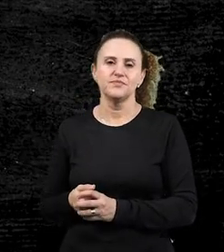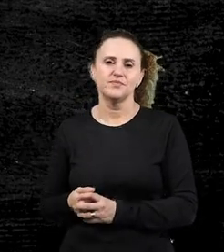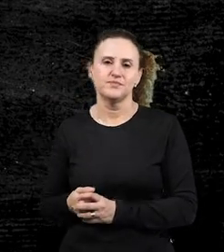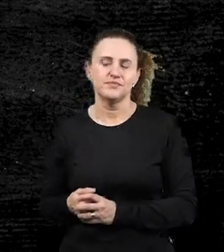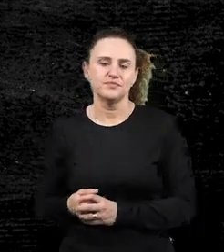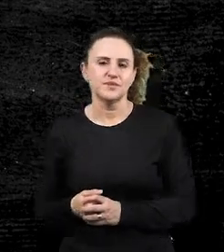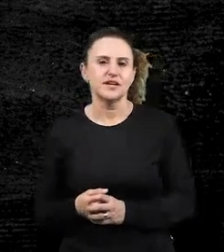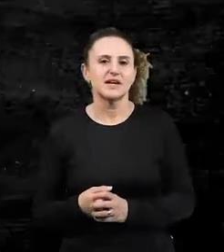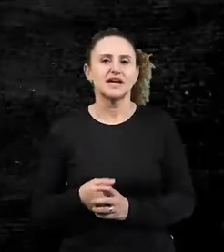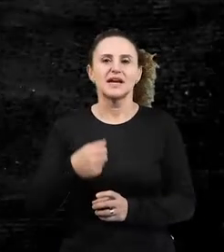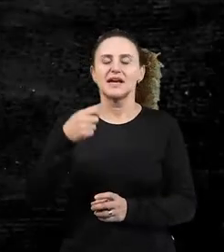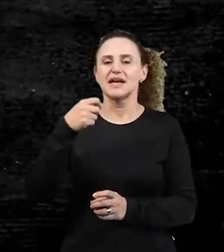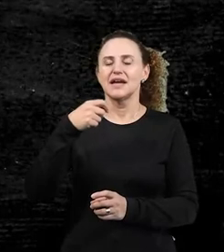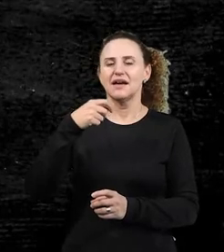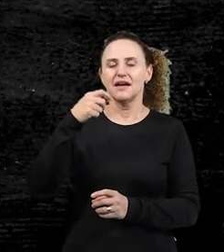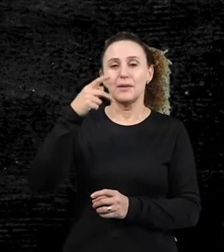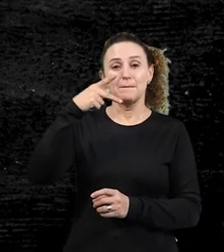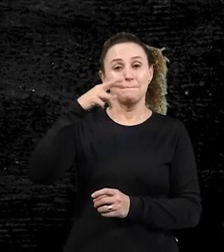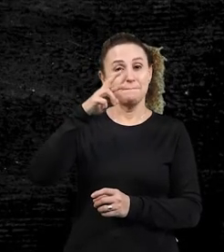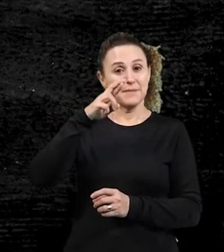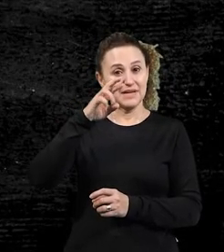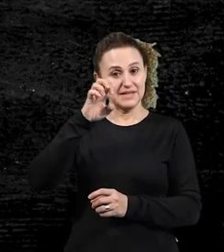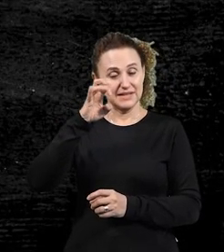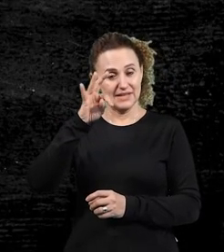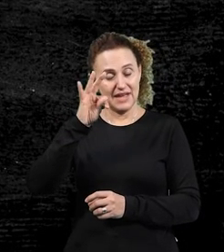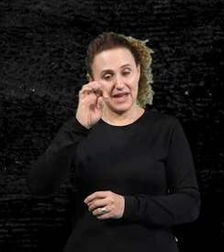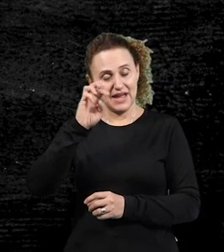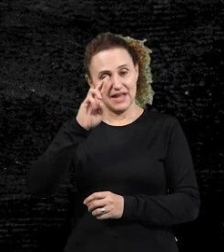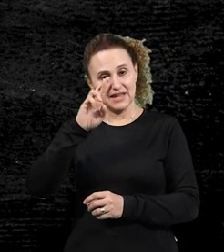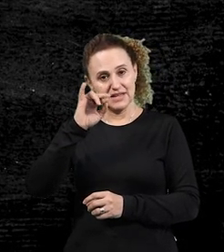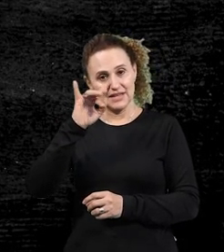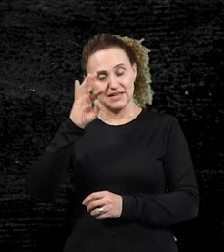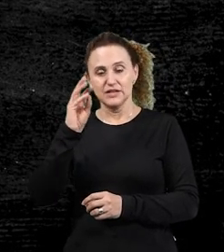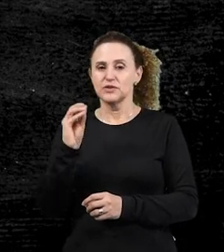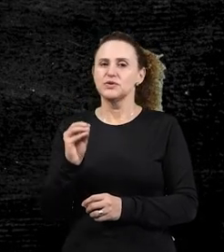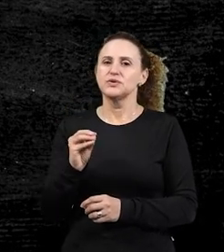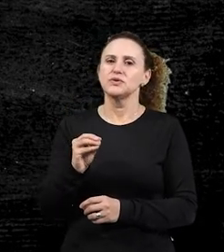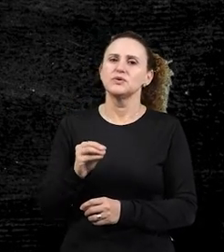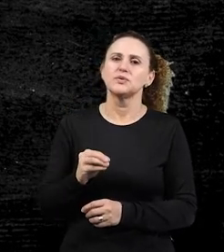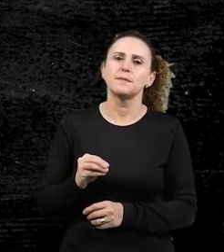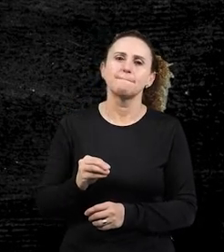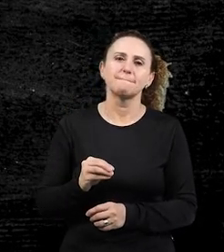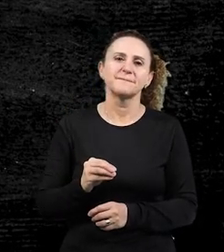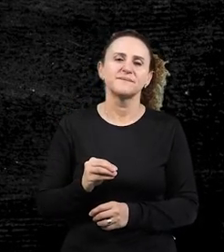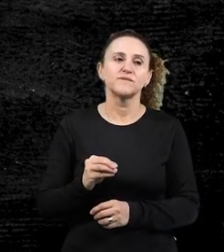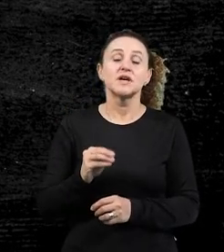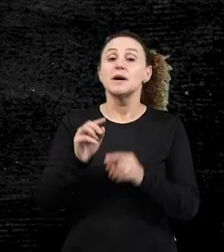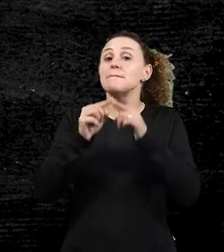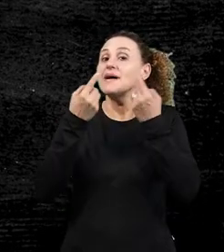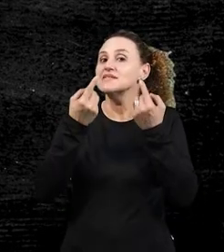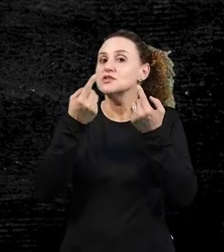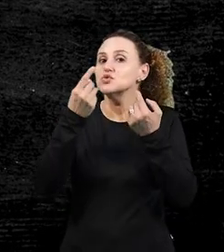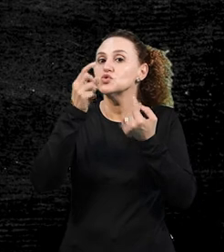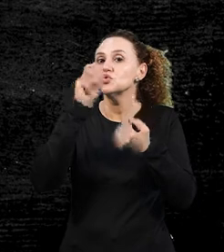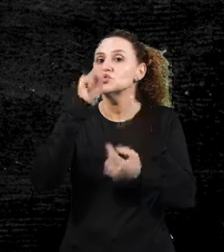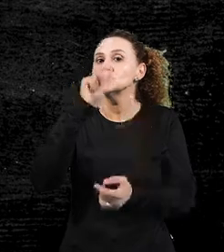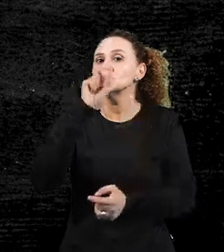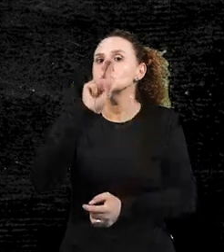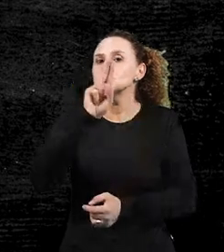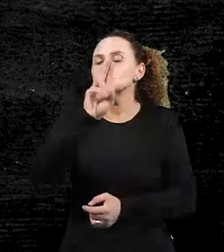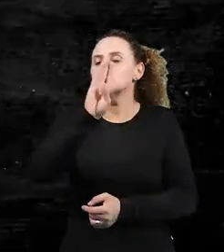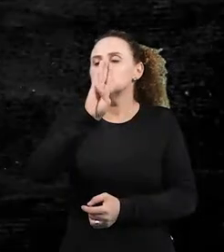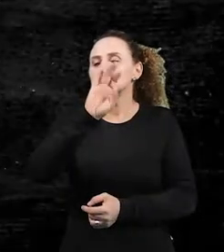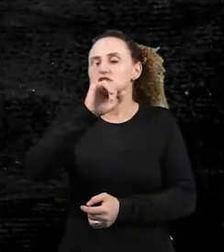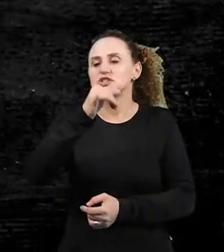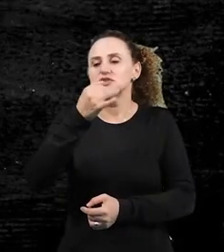do indicativo. Cantasse é o pretérito, mas já não é mais do indicativo, é do subjuntivo. Esse C